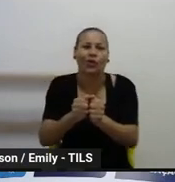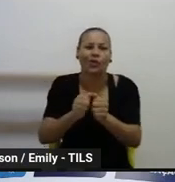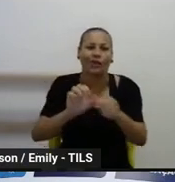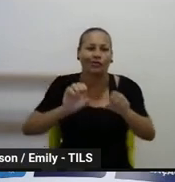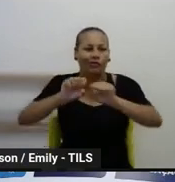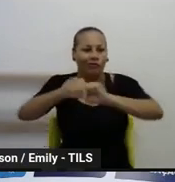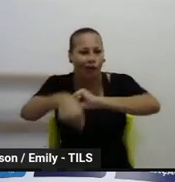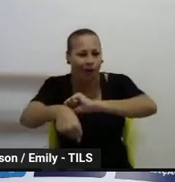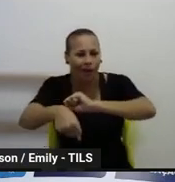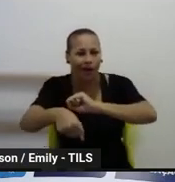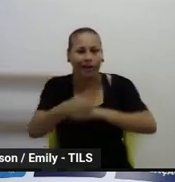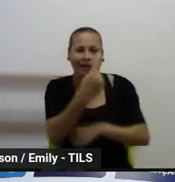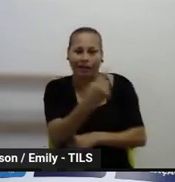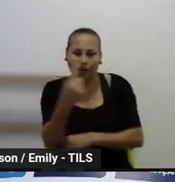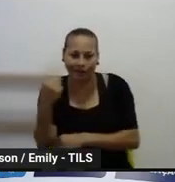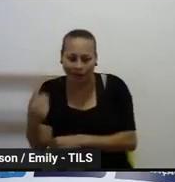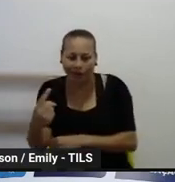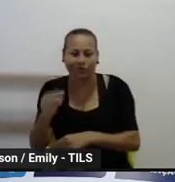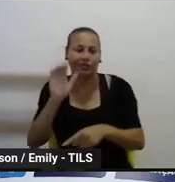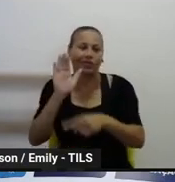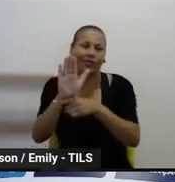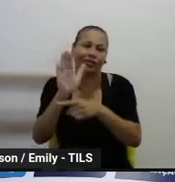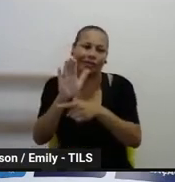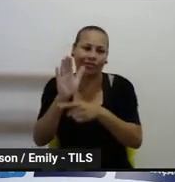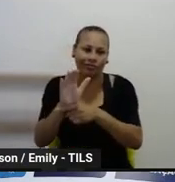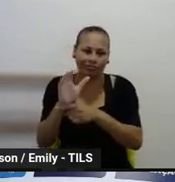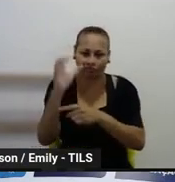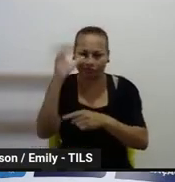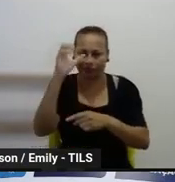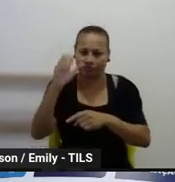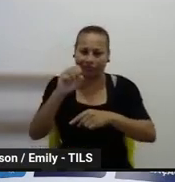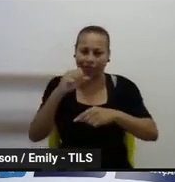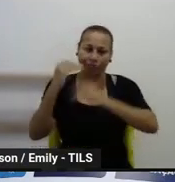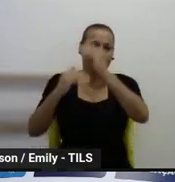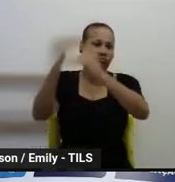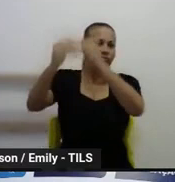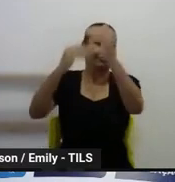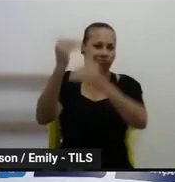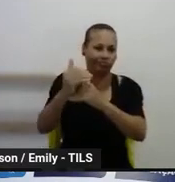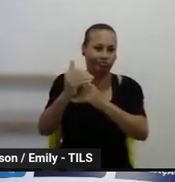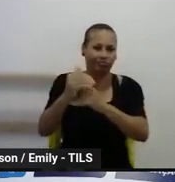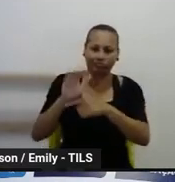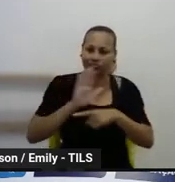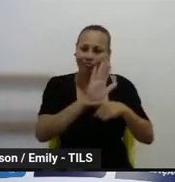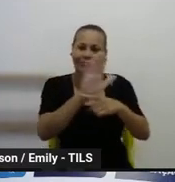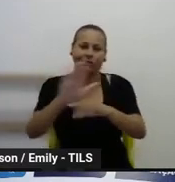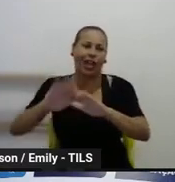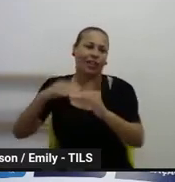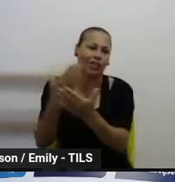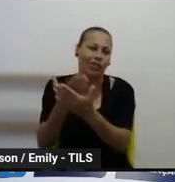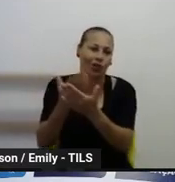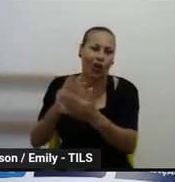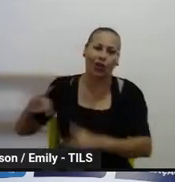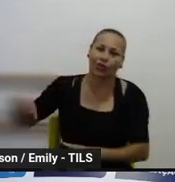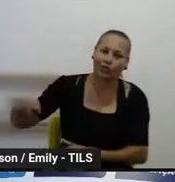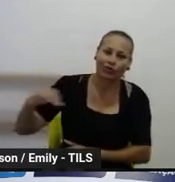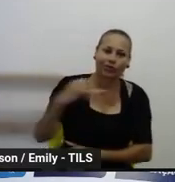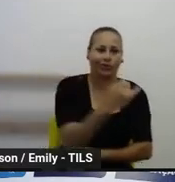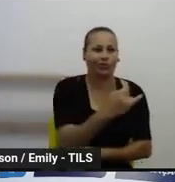para os formadores, também oferece formação para os articuladores, para o articulador local, e aí